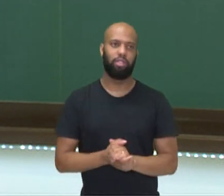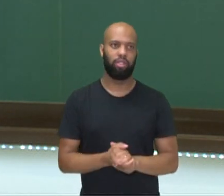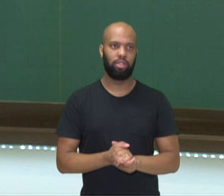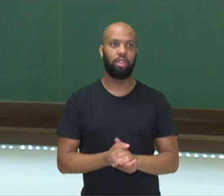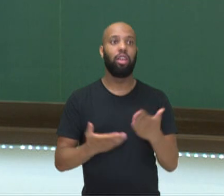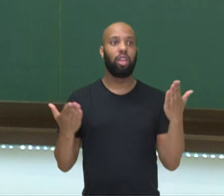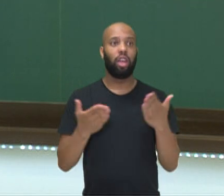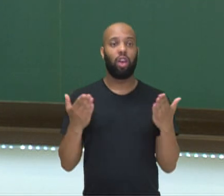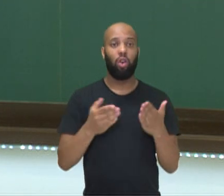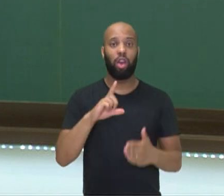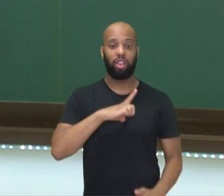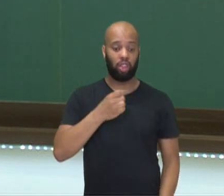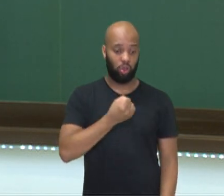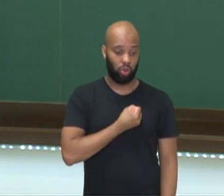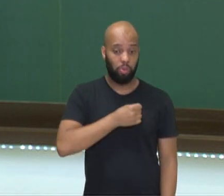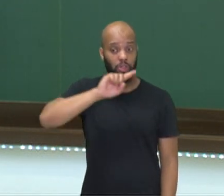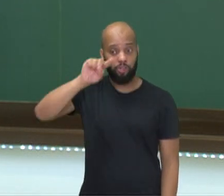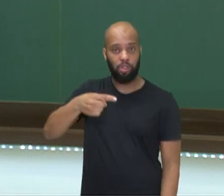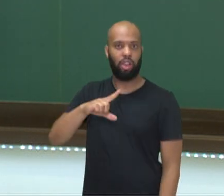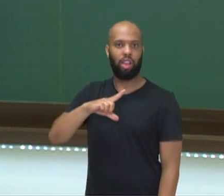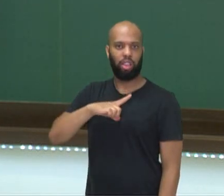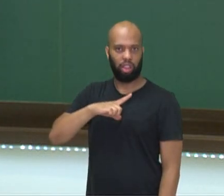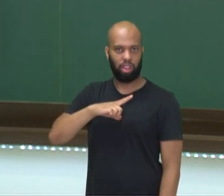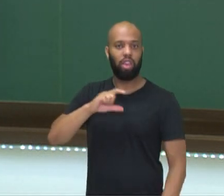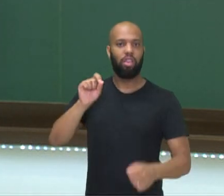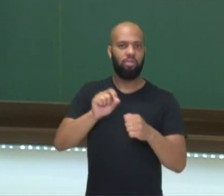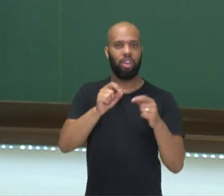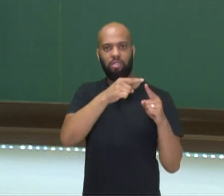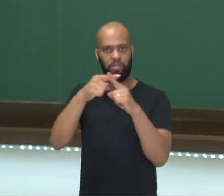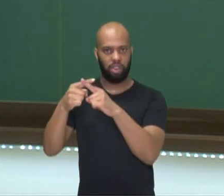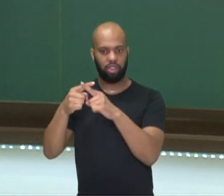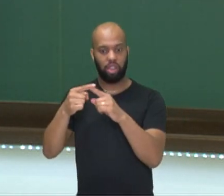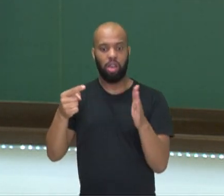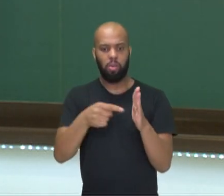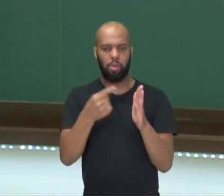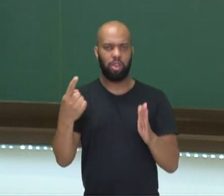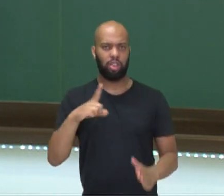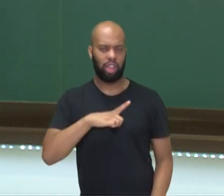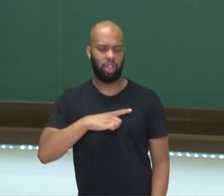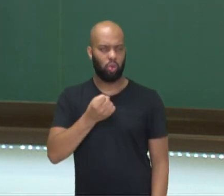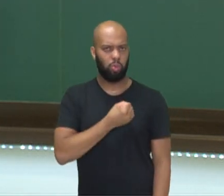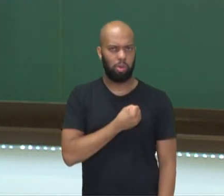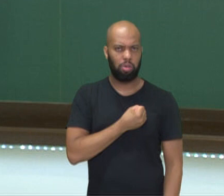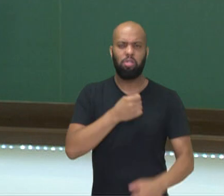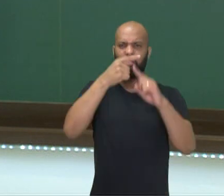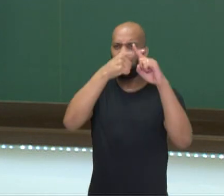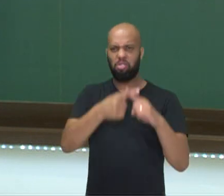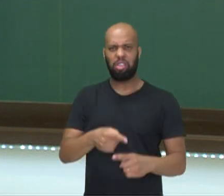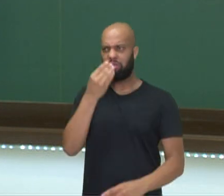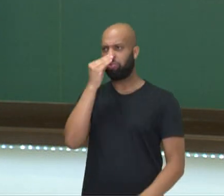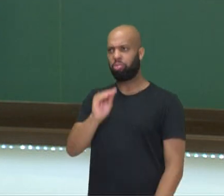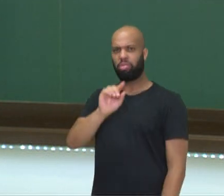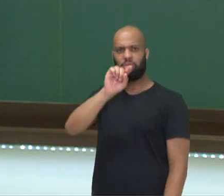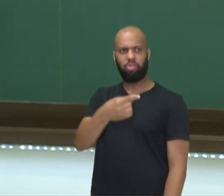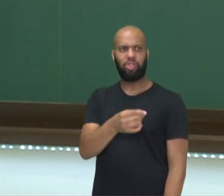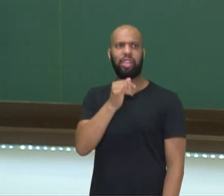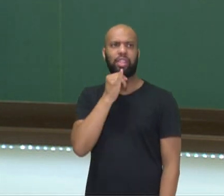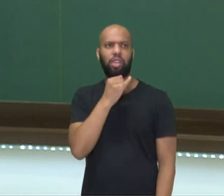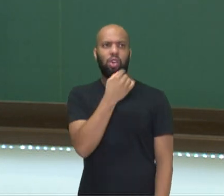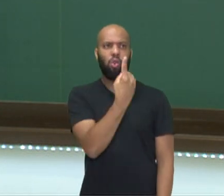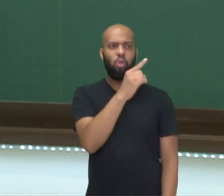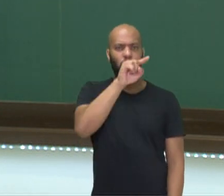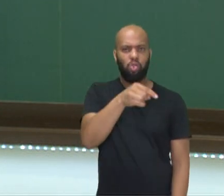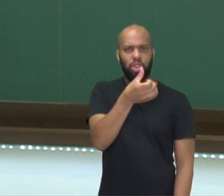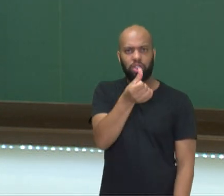Multiplicação de números decimais. Primeiro passo. Eu vou multiplicar os números como se não tivesse vírgula. Então, quando eu faço 1,68